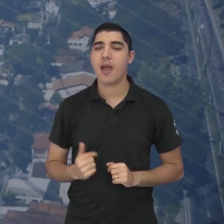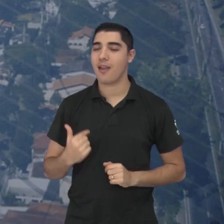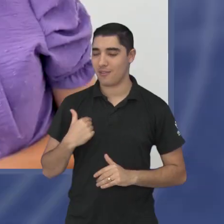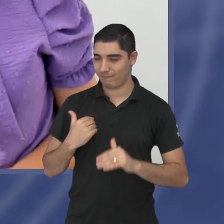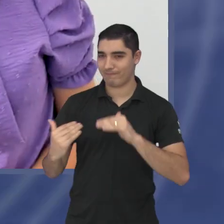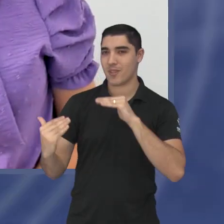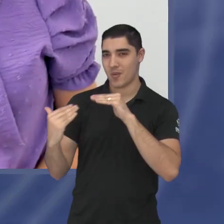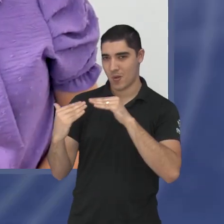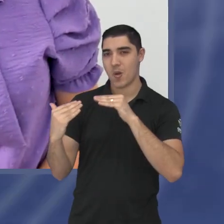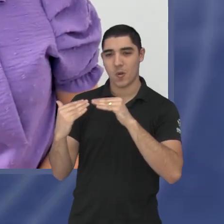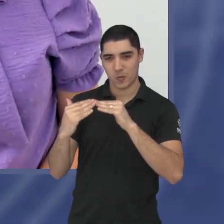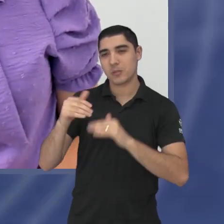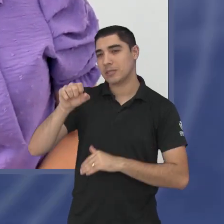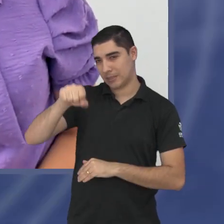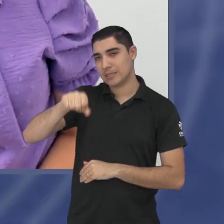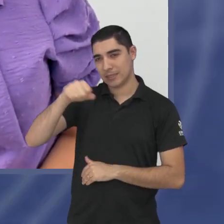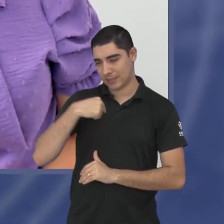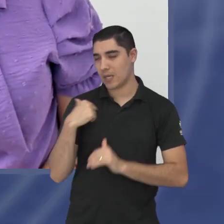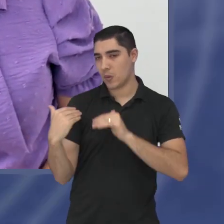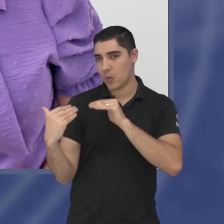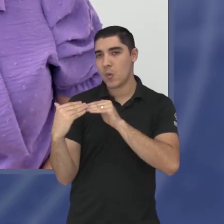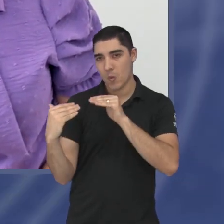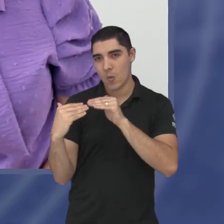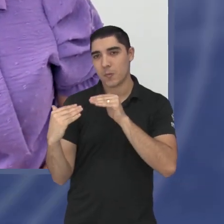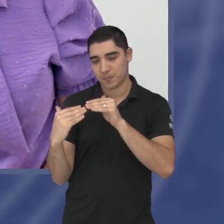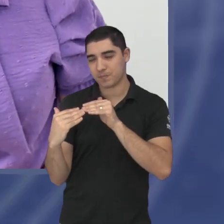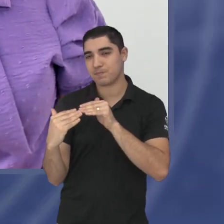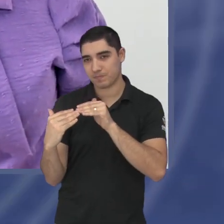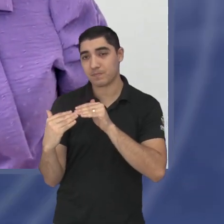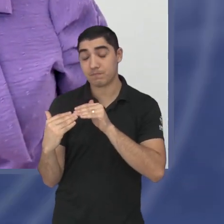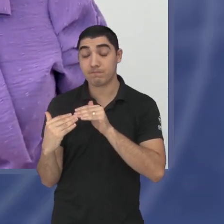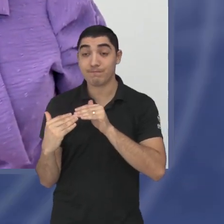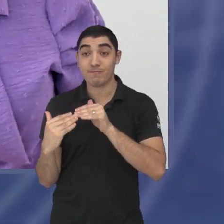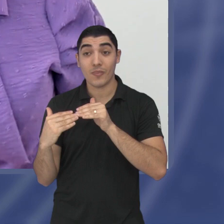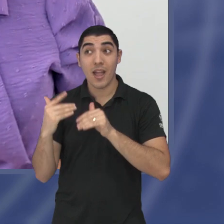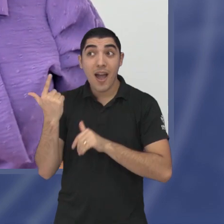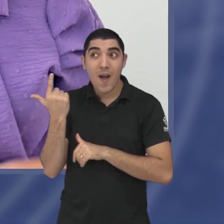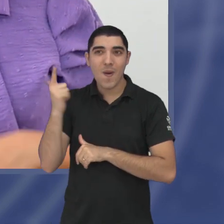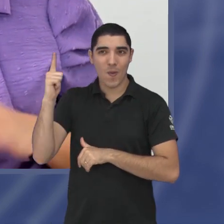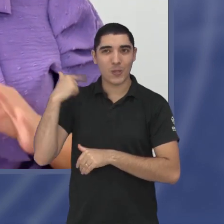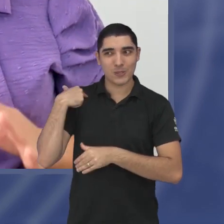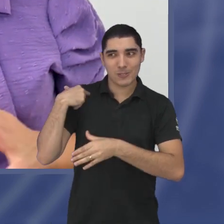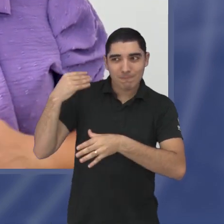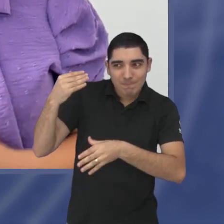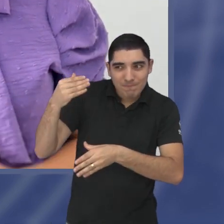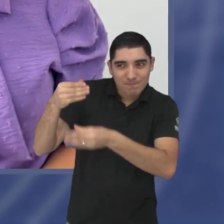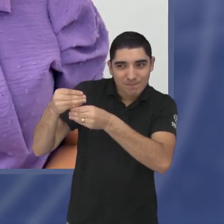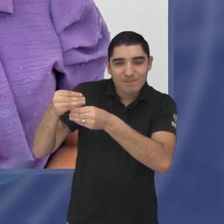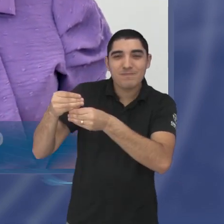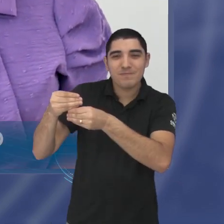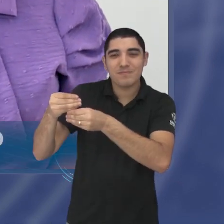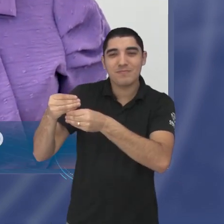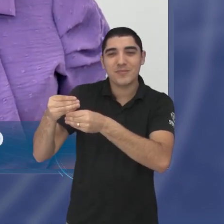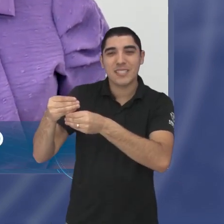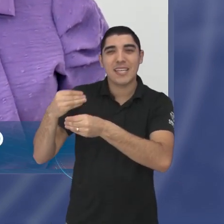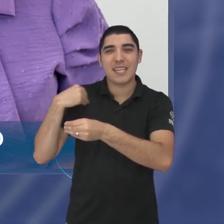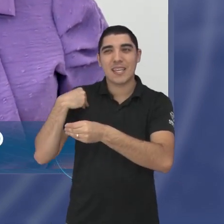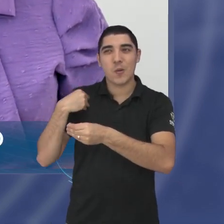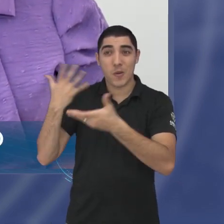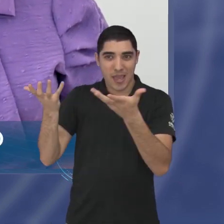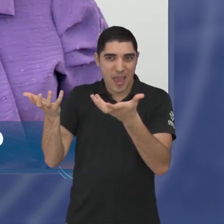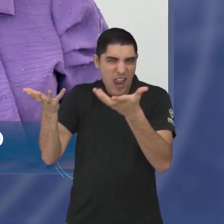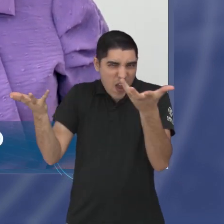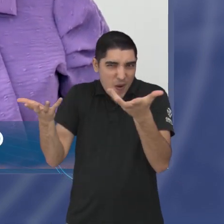Concordo. Sim, sim, eu concordo. E vou acrescentar, até antecipar um pouco uma